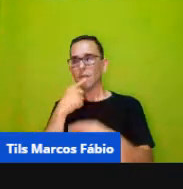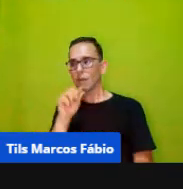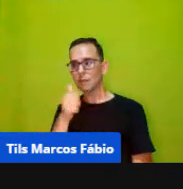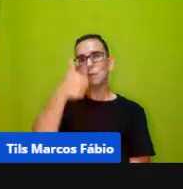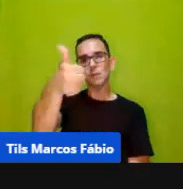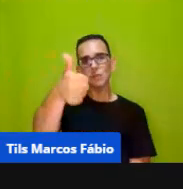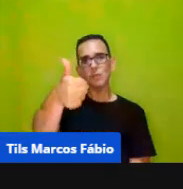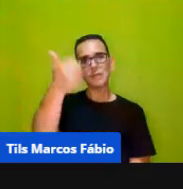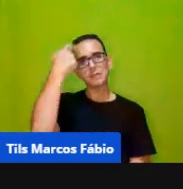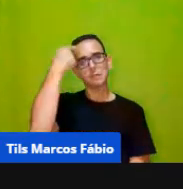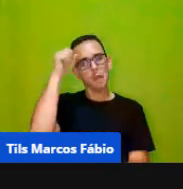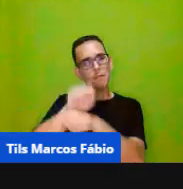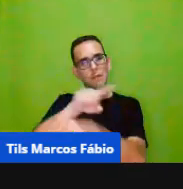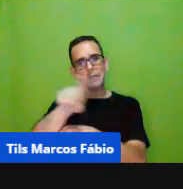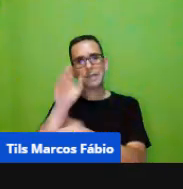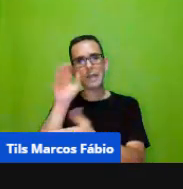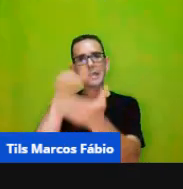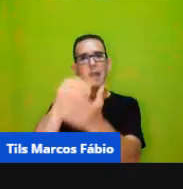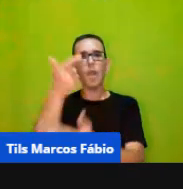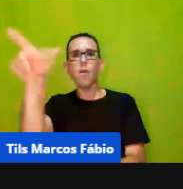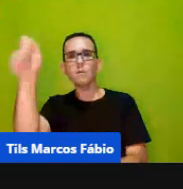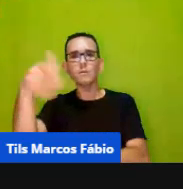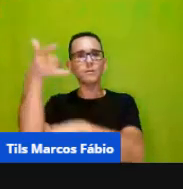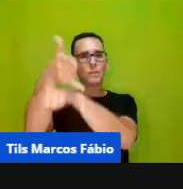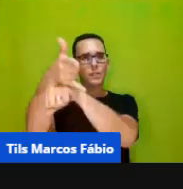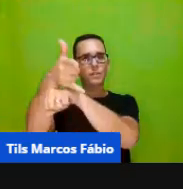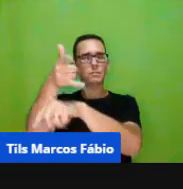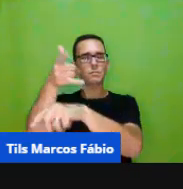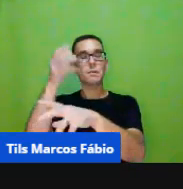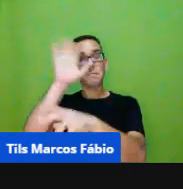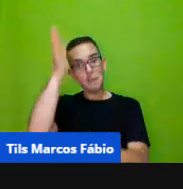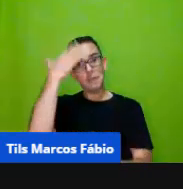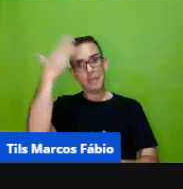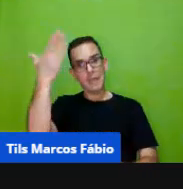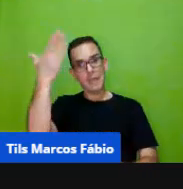vocês até a próxima obrigado pessoal tchau tchau